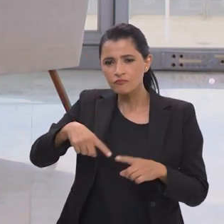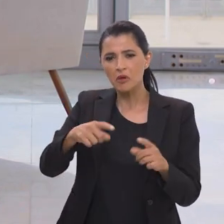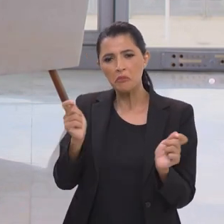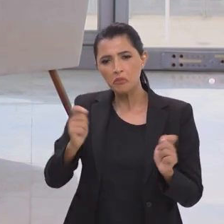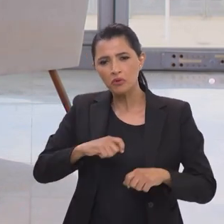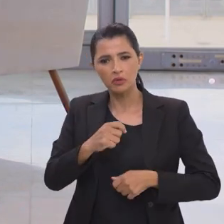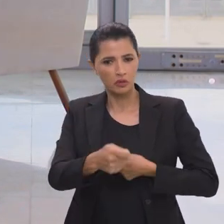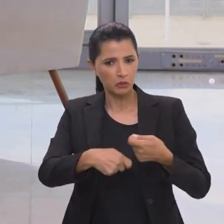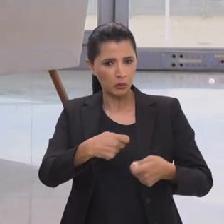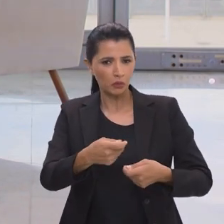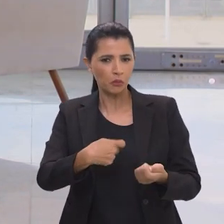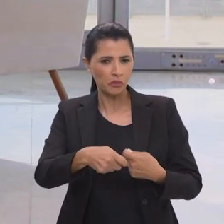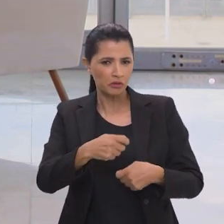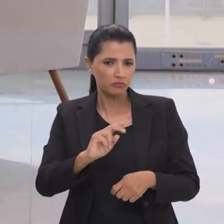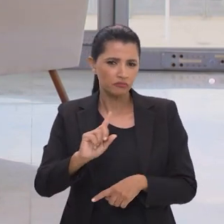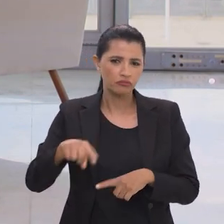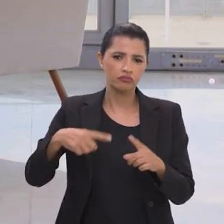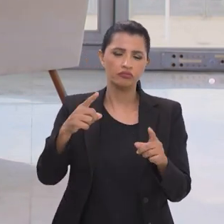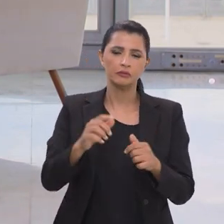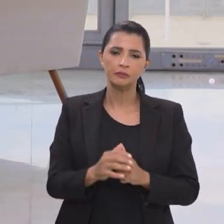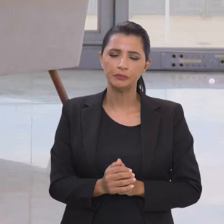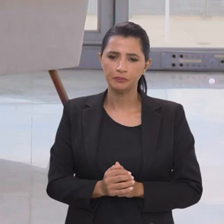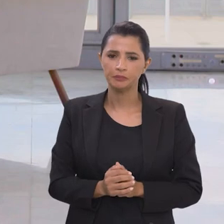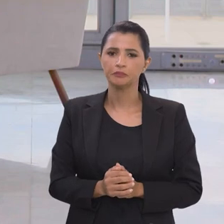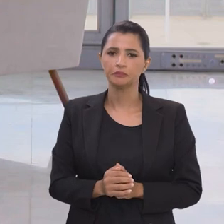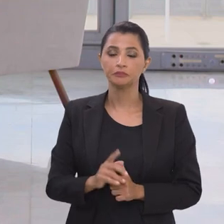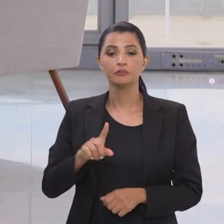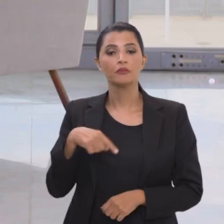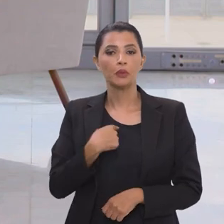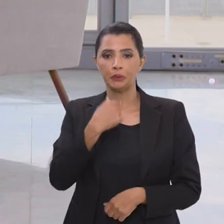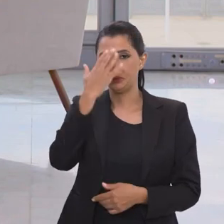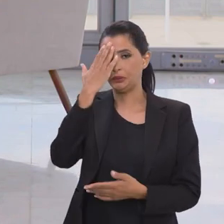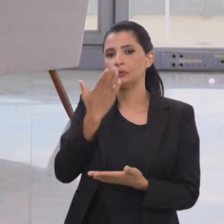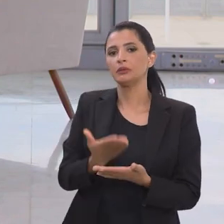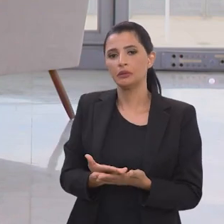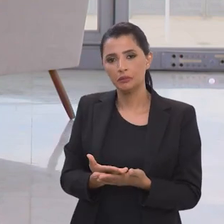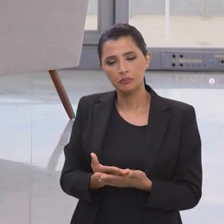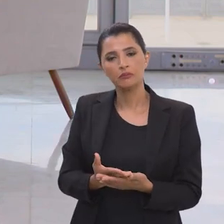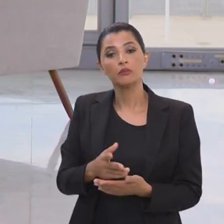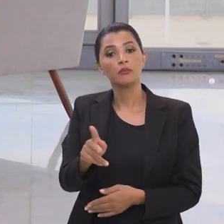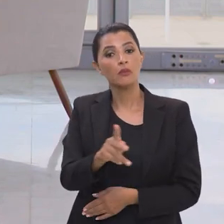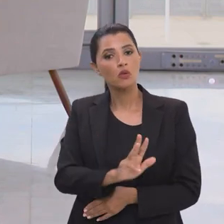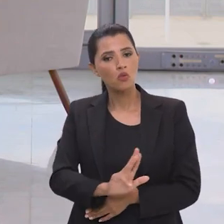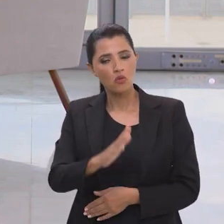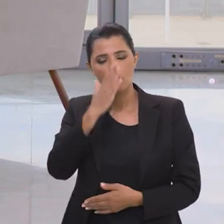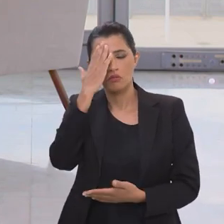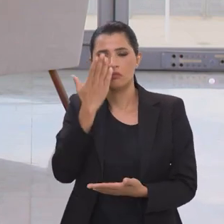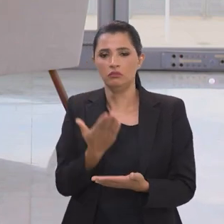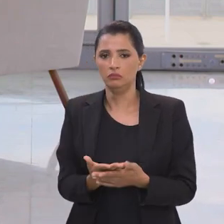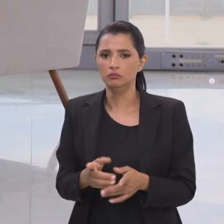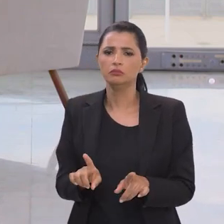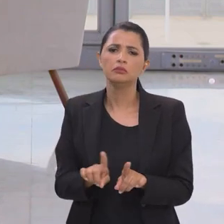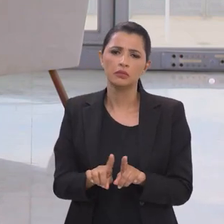economia volte a crescer no país? Nós acreditamos muito nisso. O presidente Lula acredita muito.